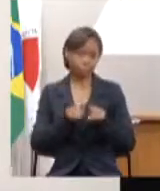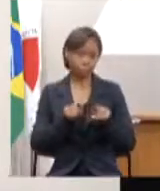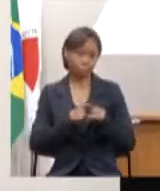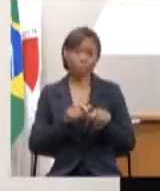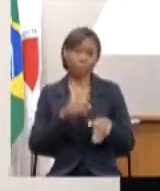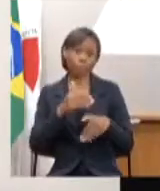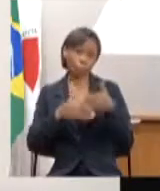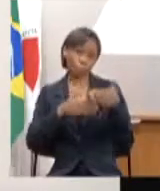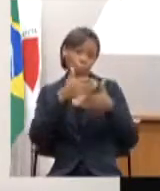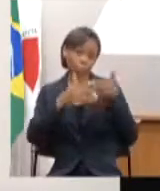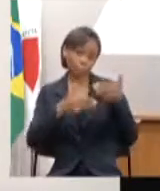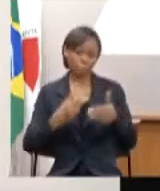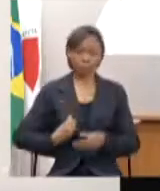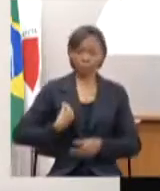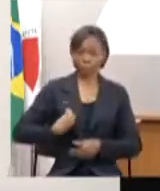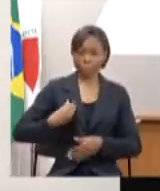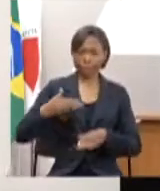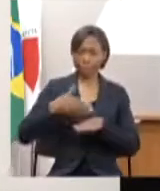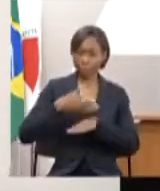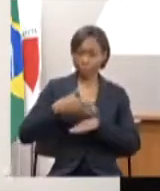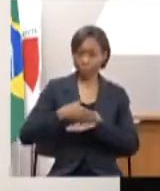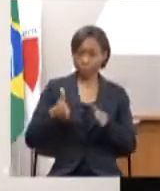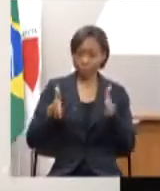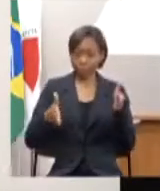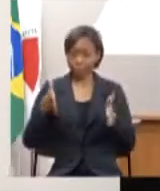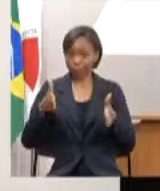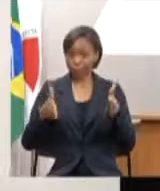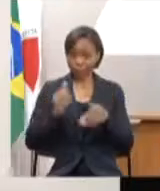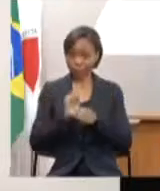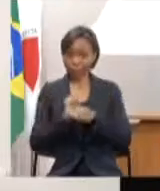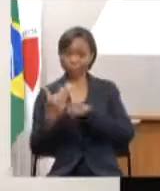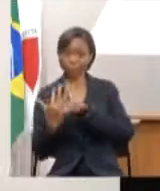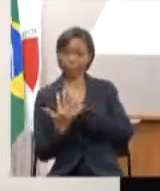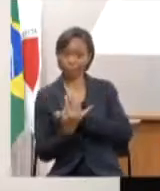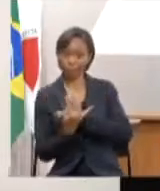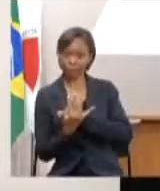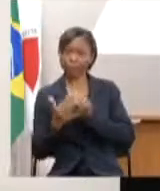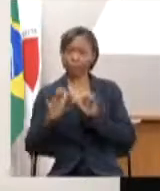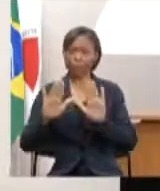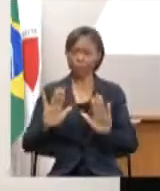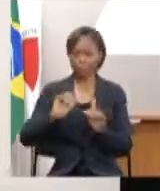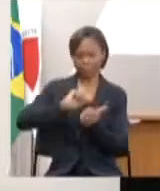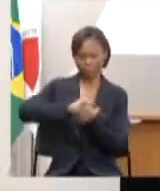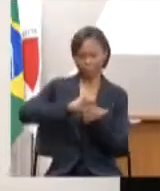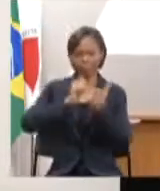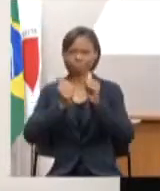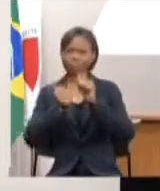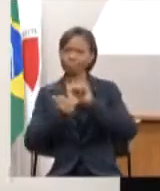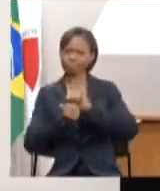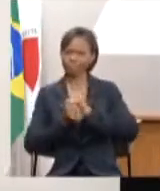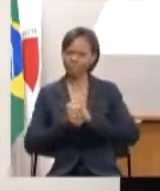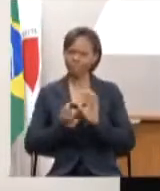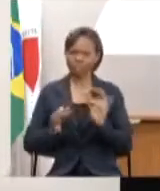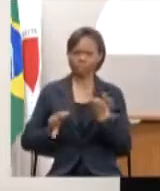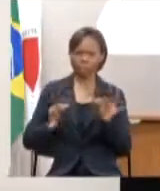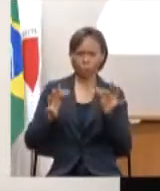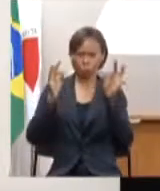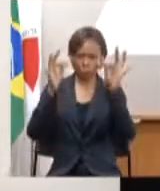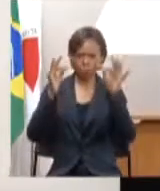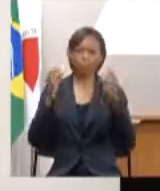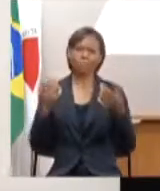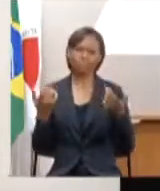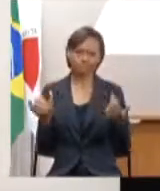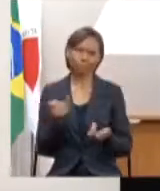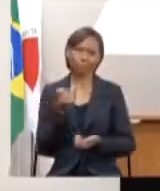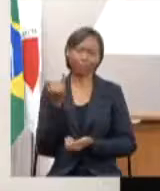participativo nesse momento de pandemia com adequações necessárias e, nesse